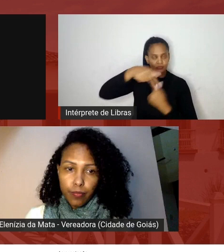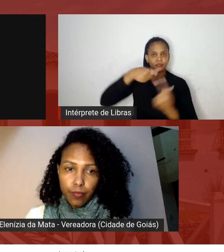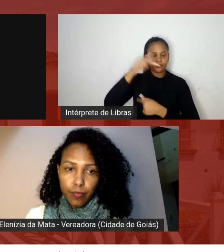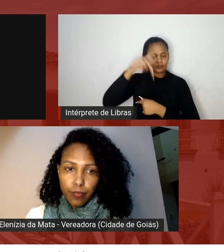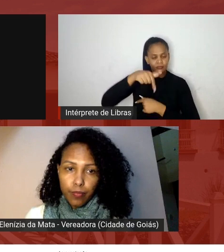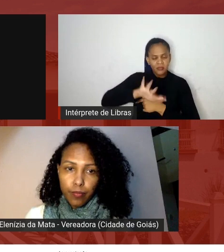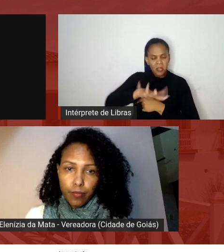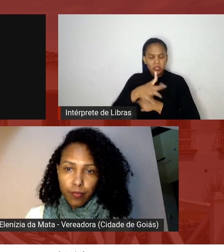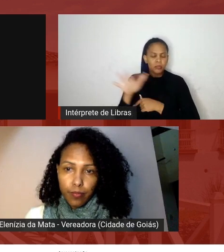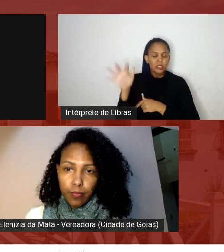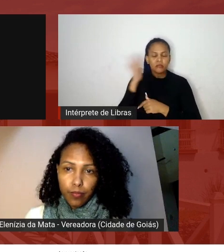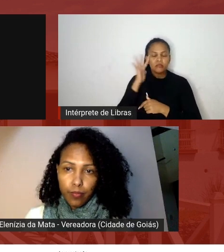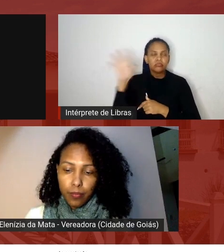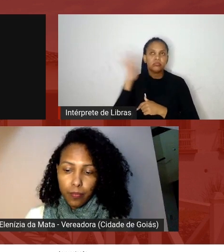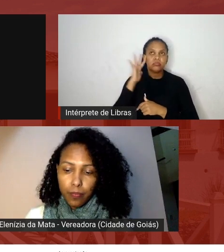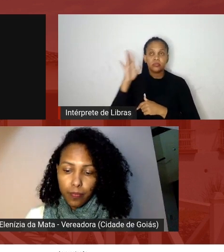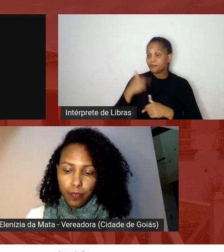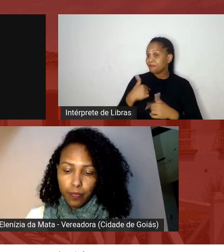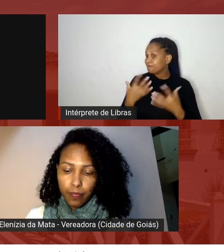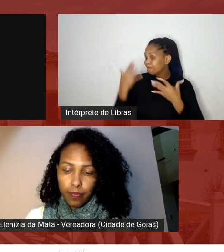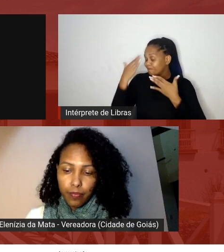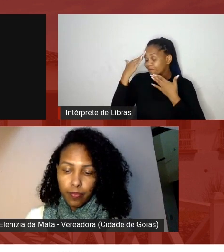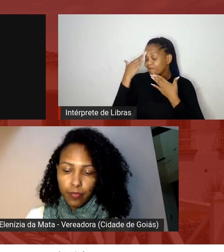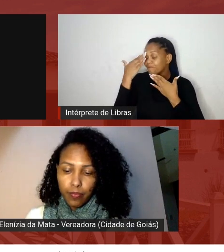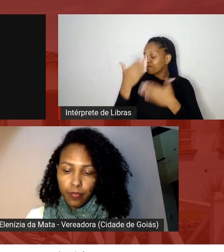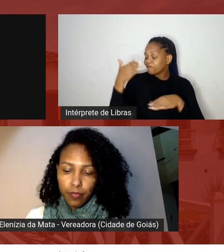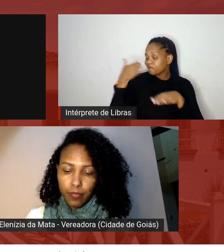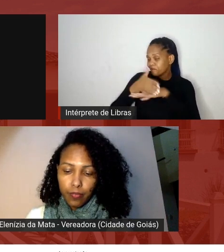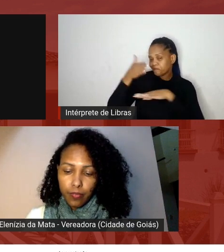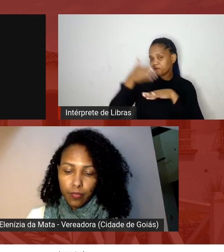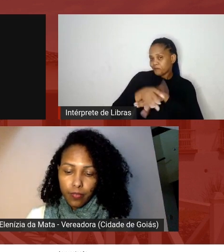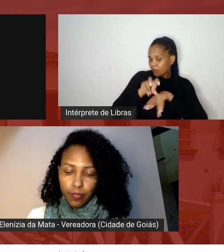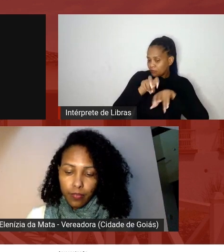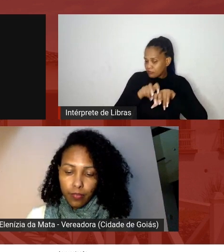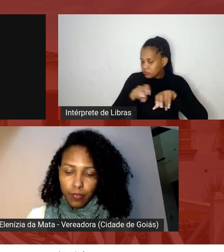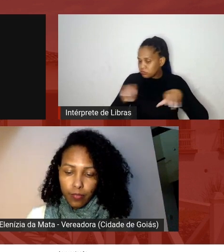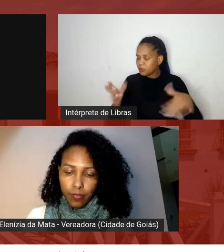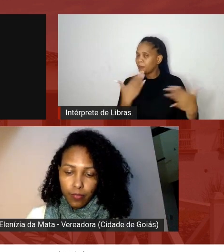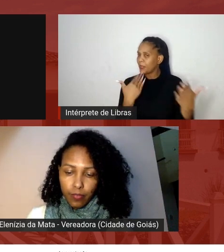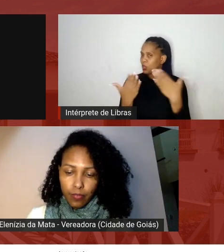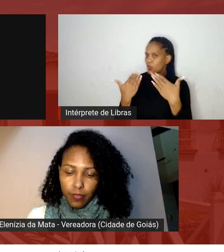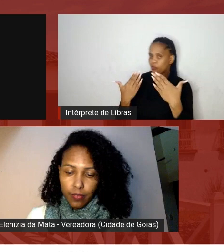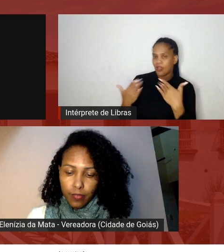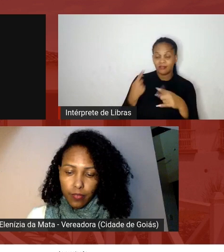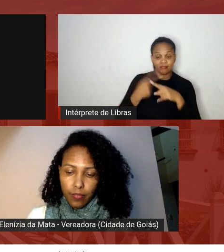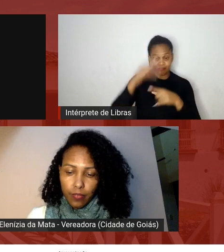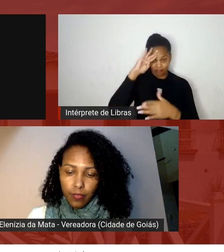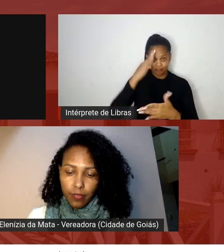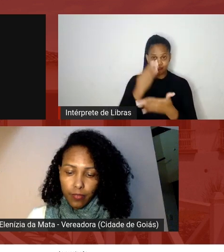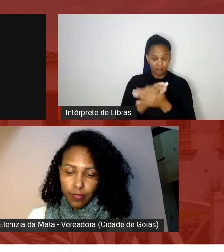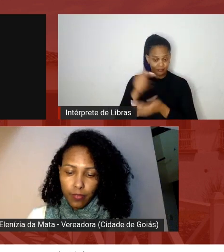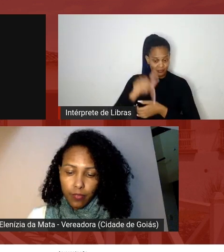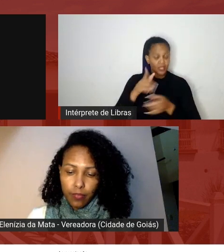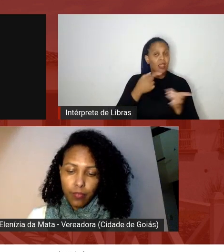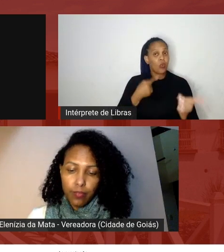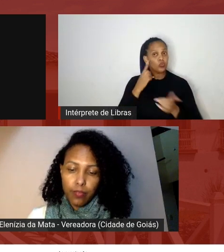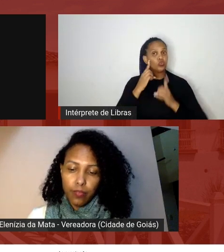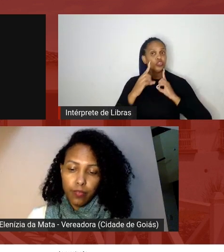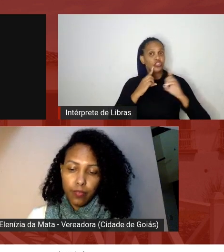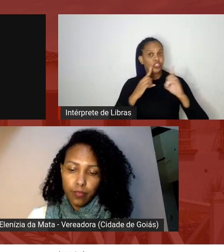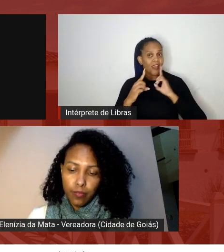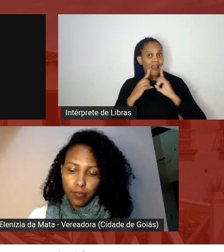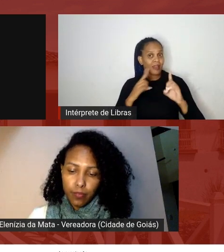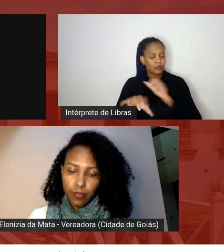gente estou muito agradecida por participar dessa roda de conversa porque eu acredito que isso aqui é um diálogo e ele vai chegar em várias